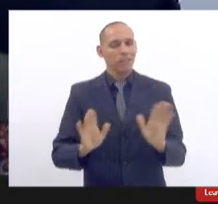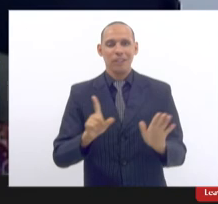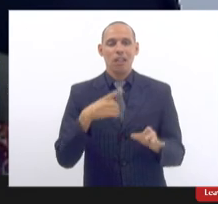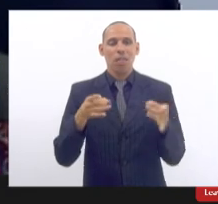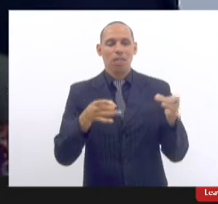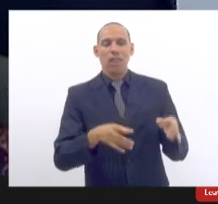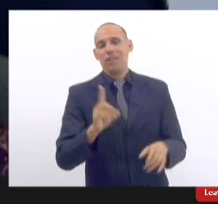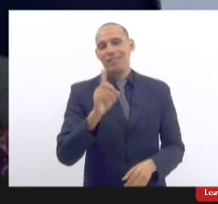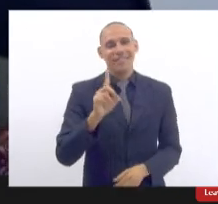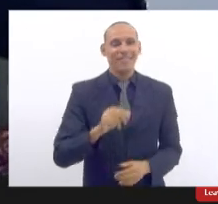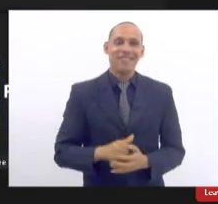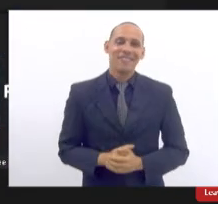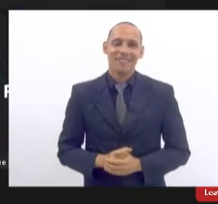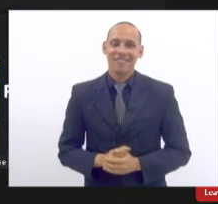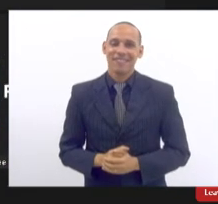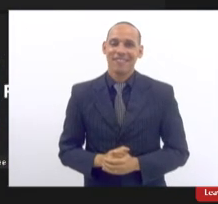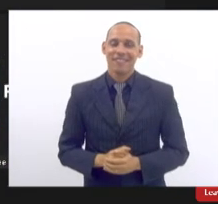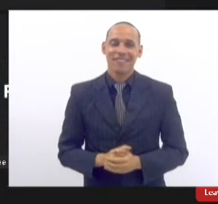largar esse assunto